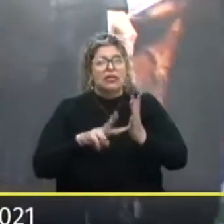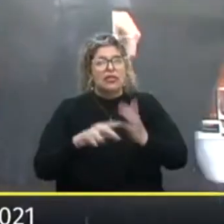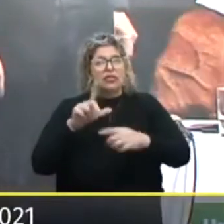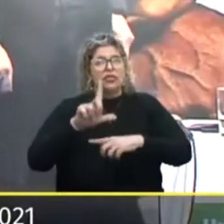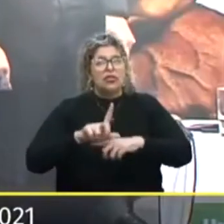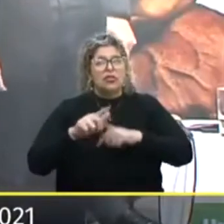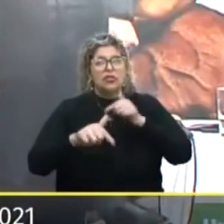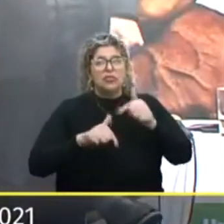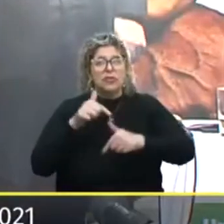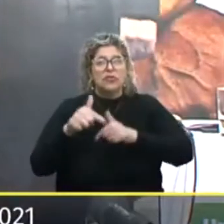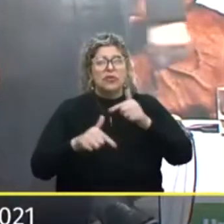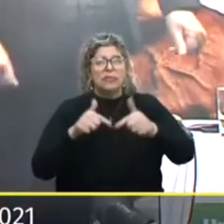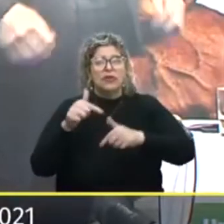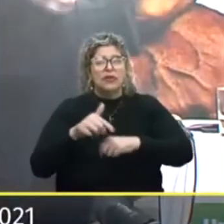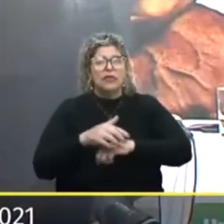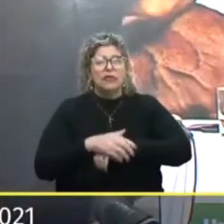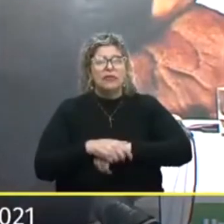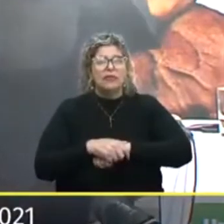Pelo trabalho